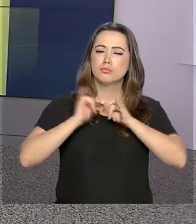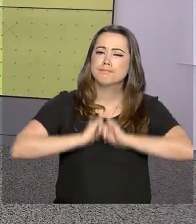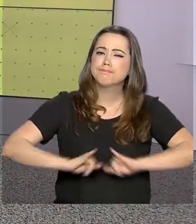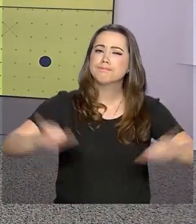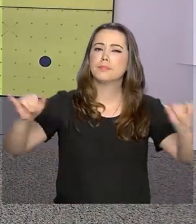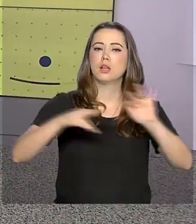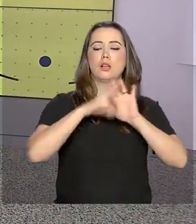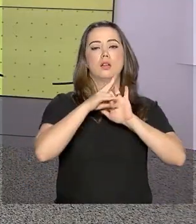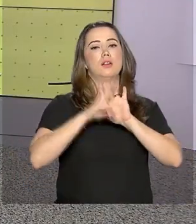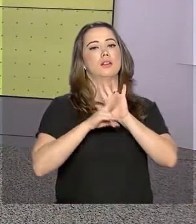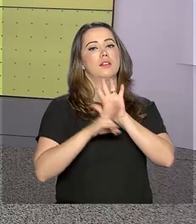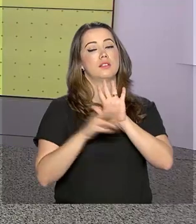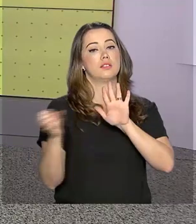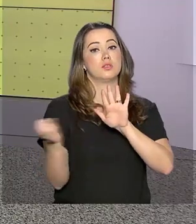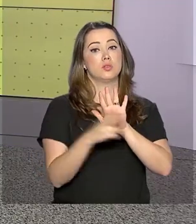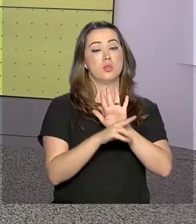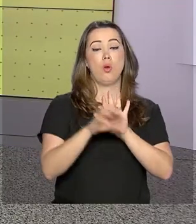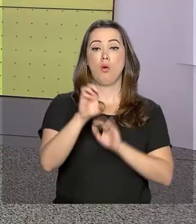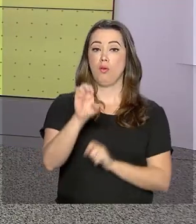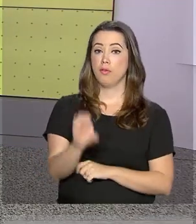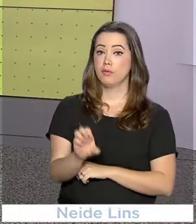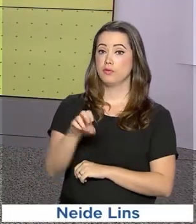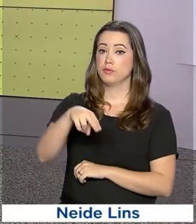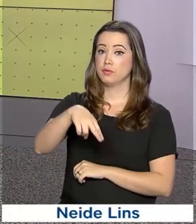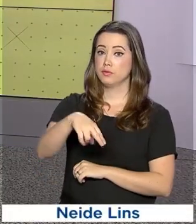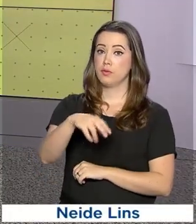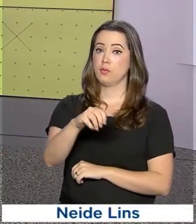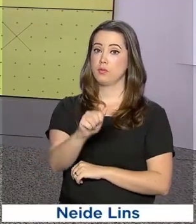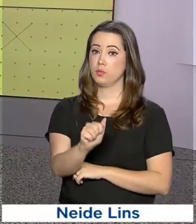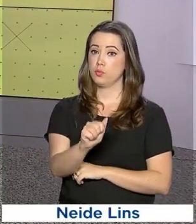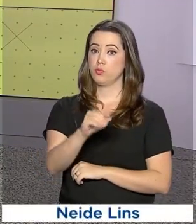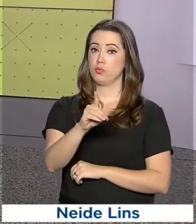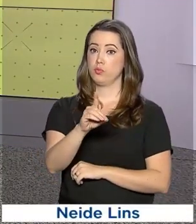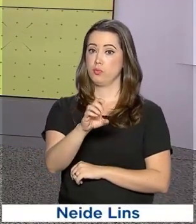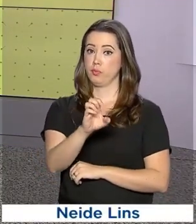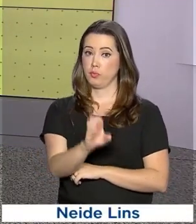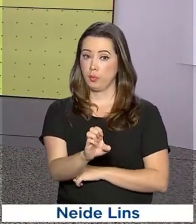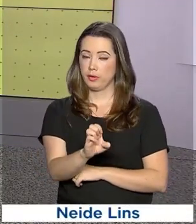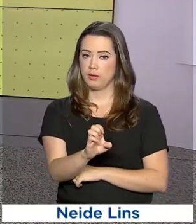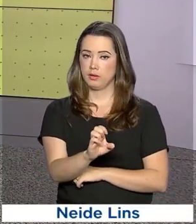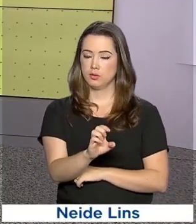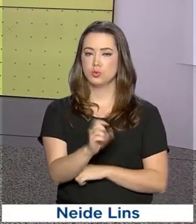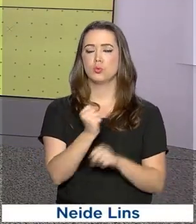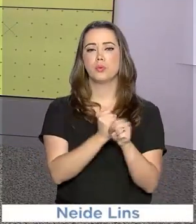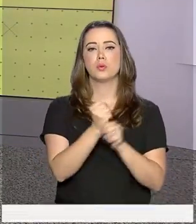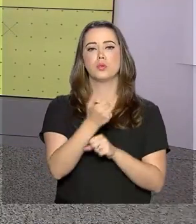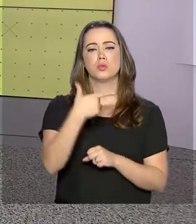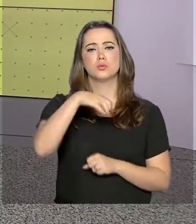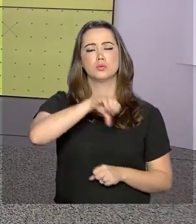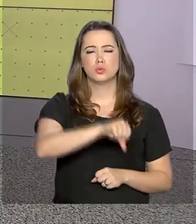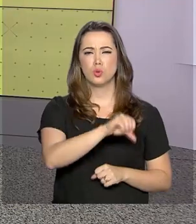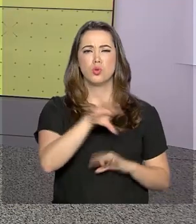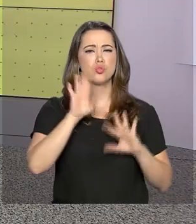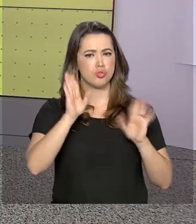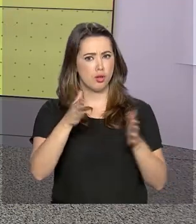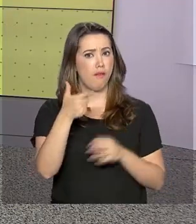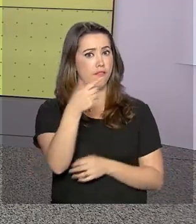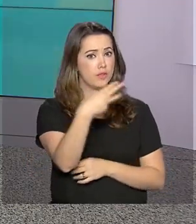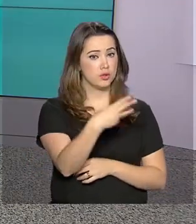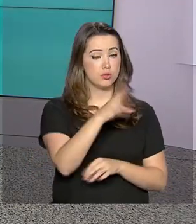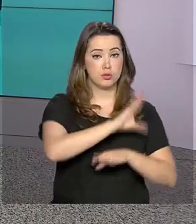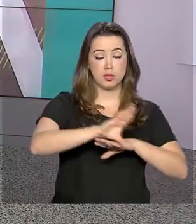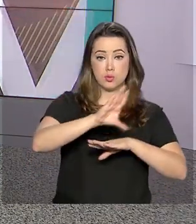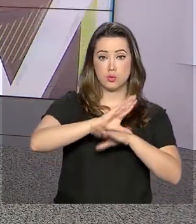novas regras do Exame Nacional de Desempenho dos Estudantes, o ENAD, para 2019. No total, 23 cursos de